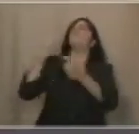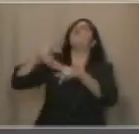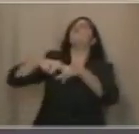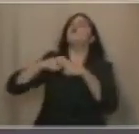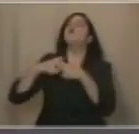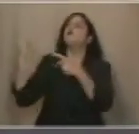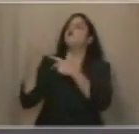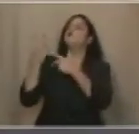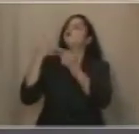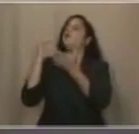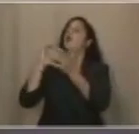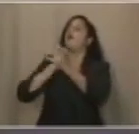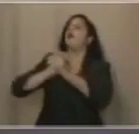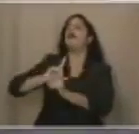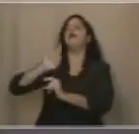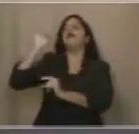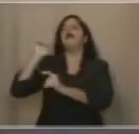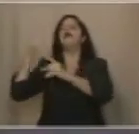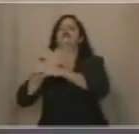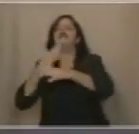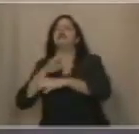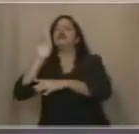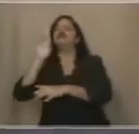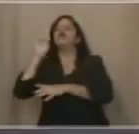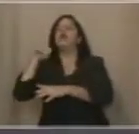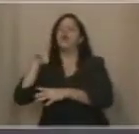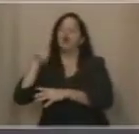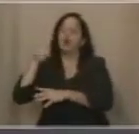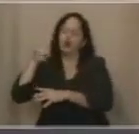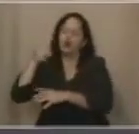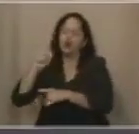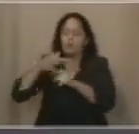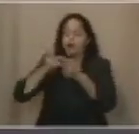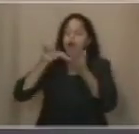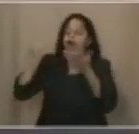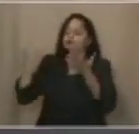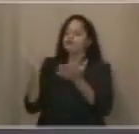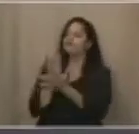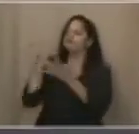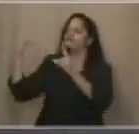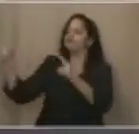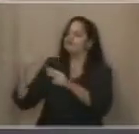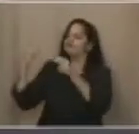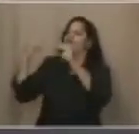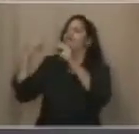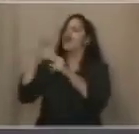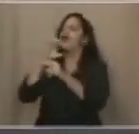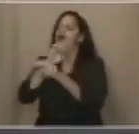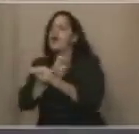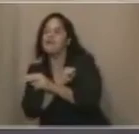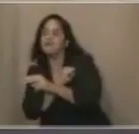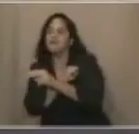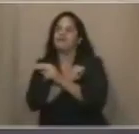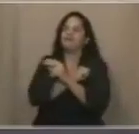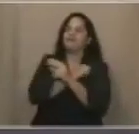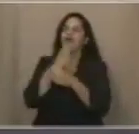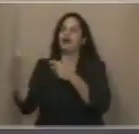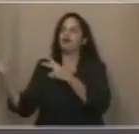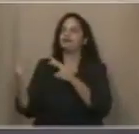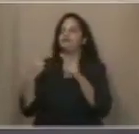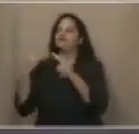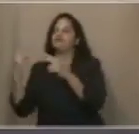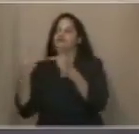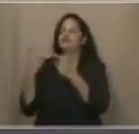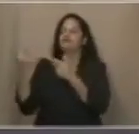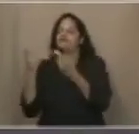para lado de Rondônia. É, aí como fruto desse amor, rapaz, seja assim do jeito que não se fala, não é que para o lado de lá,